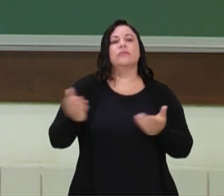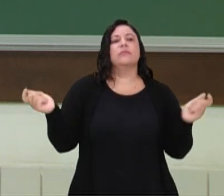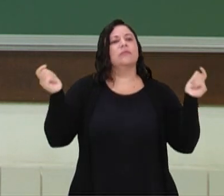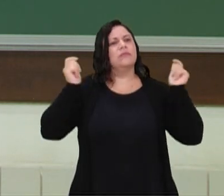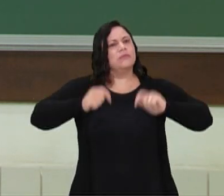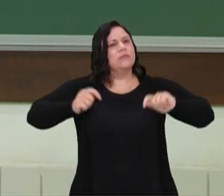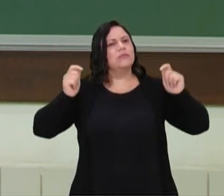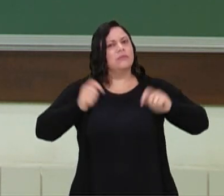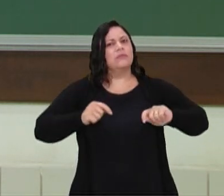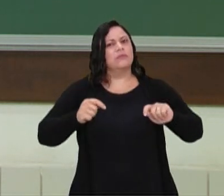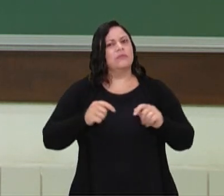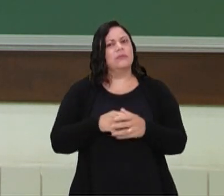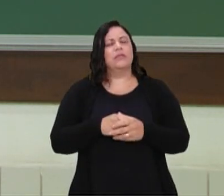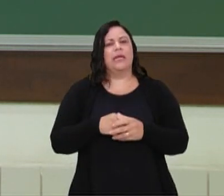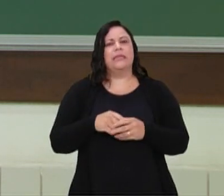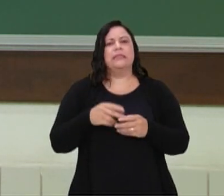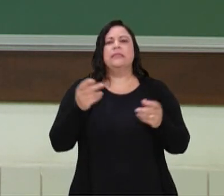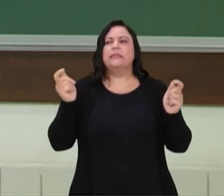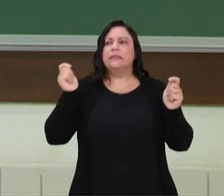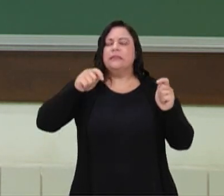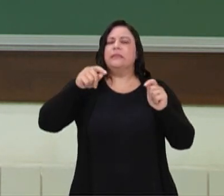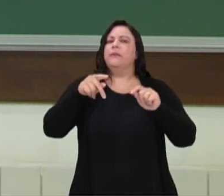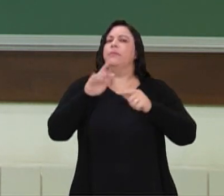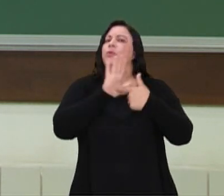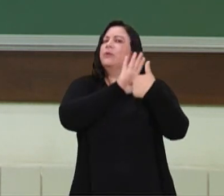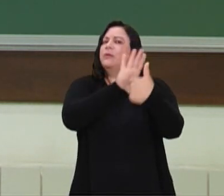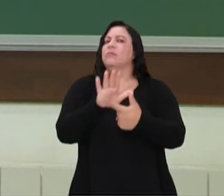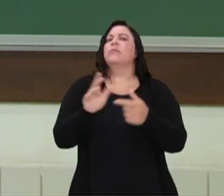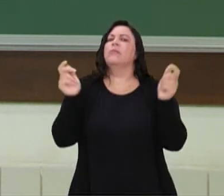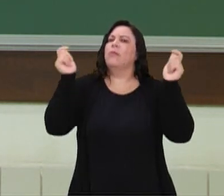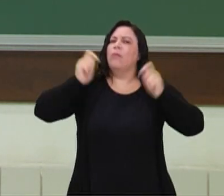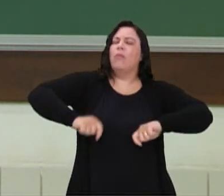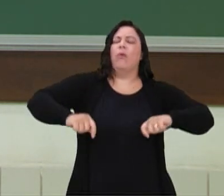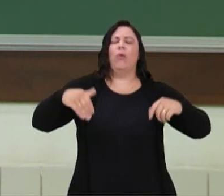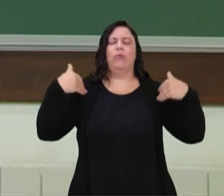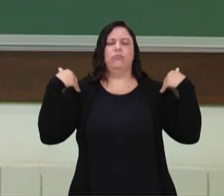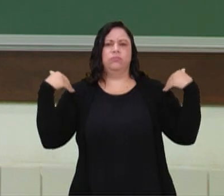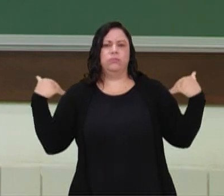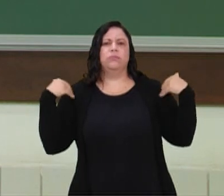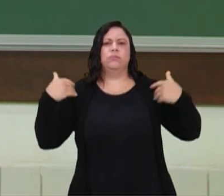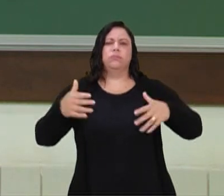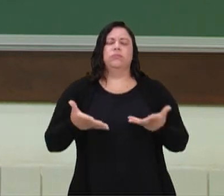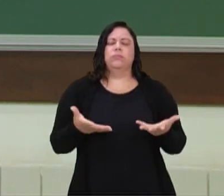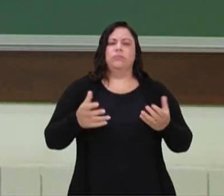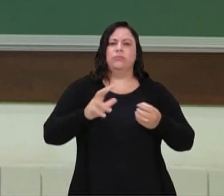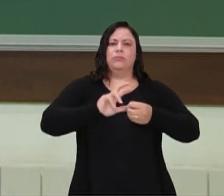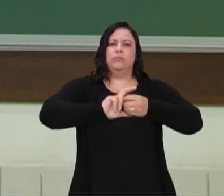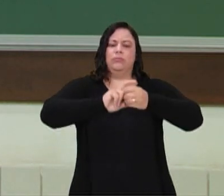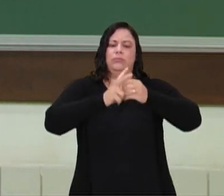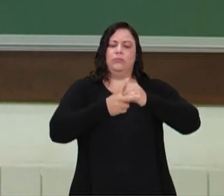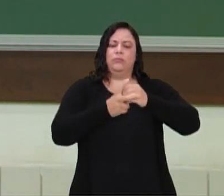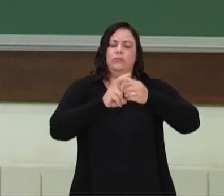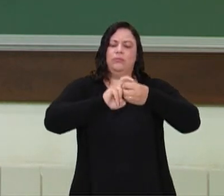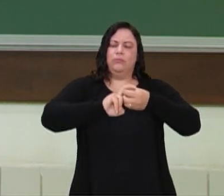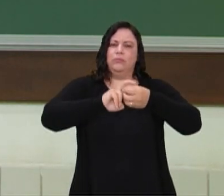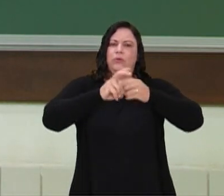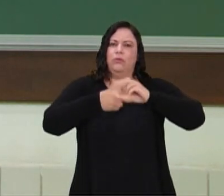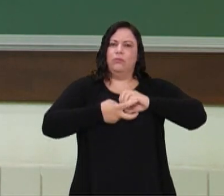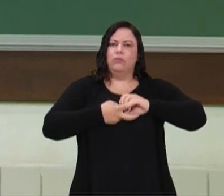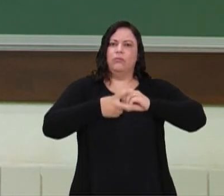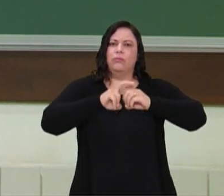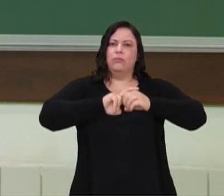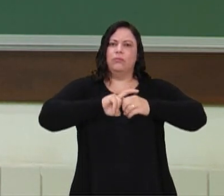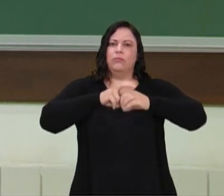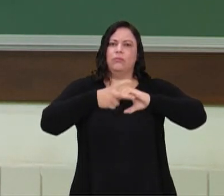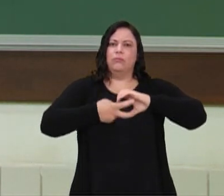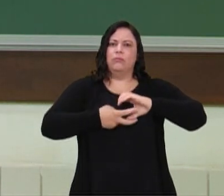ele prega no trabalho, quando vai fazer os movimentos ou o trabalho do pilates, né, reforçando o